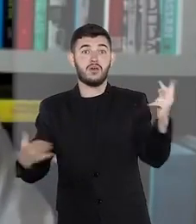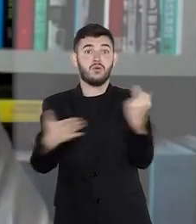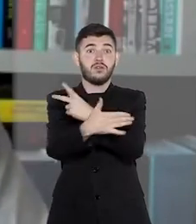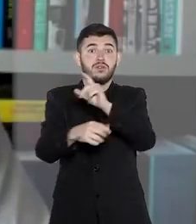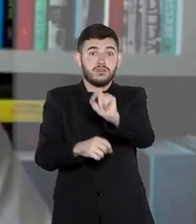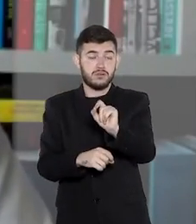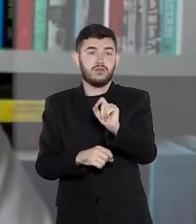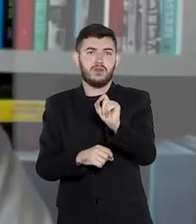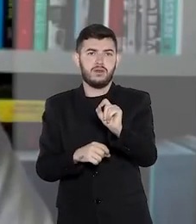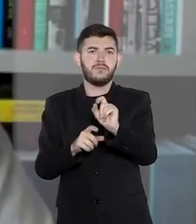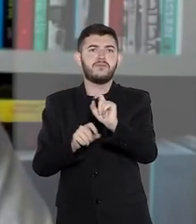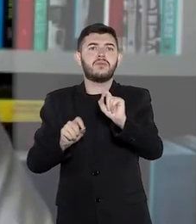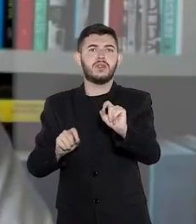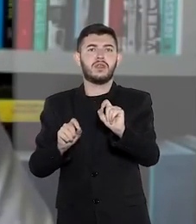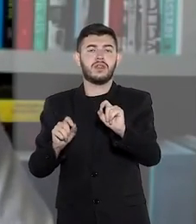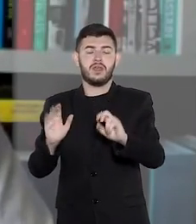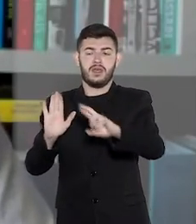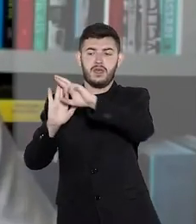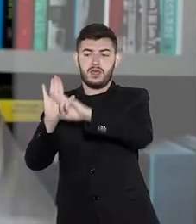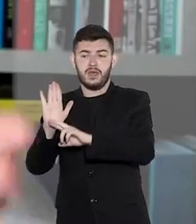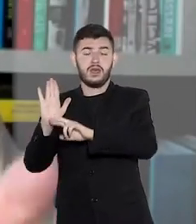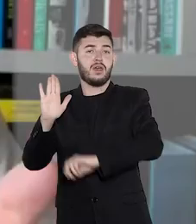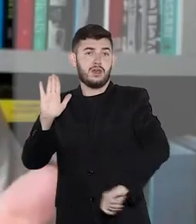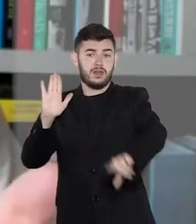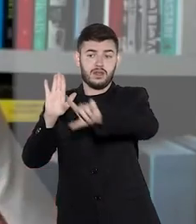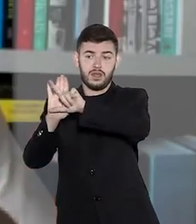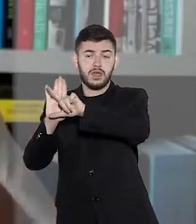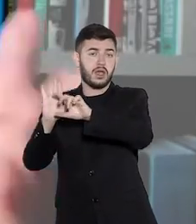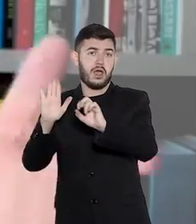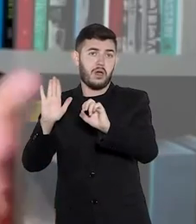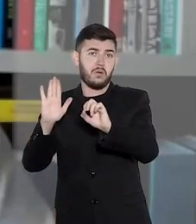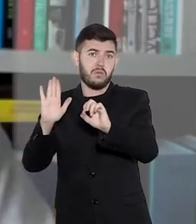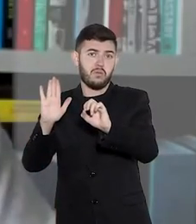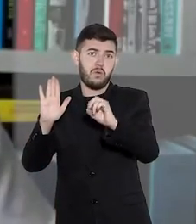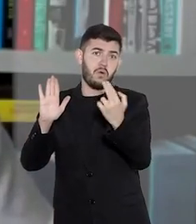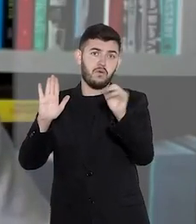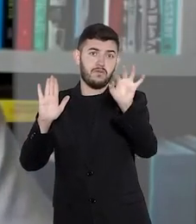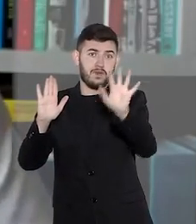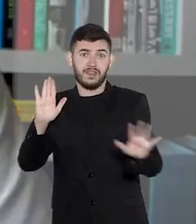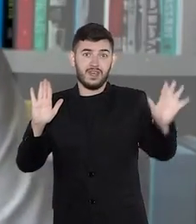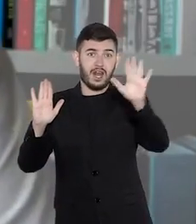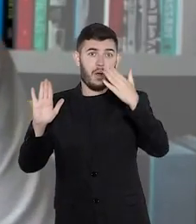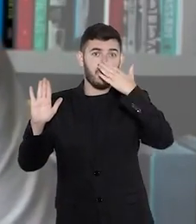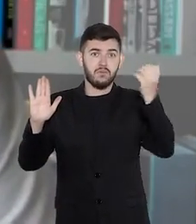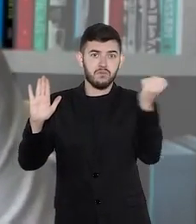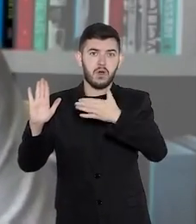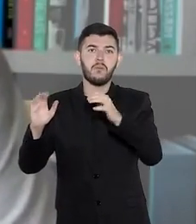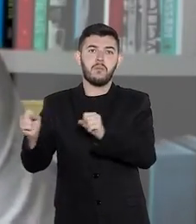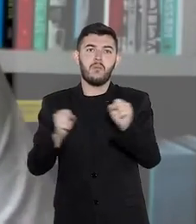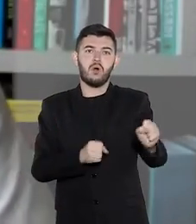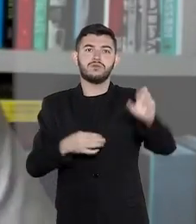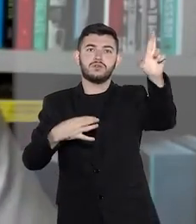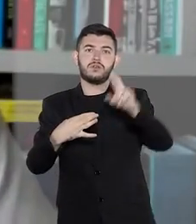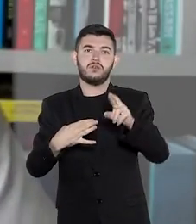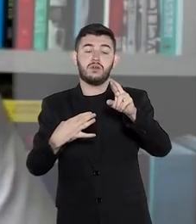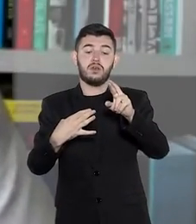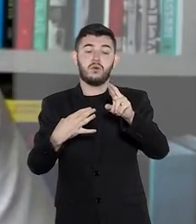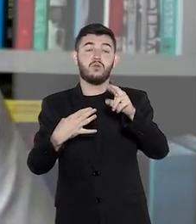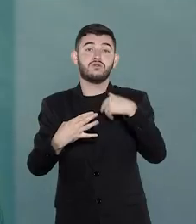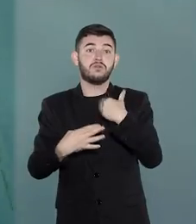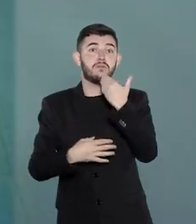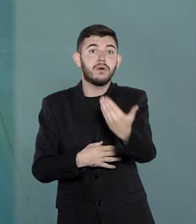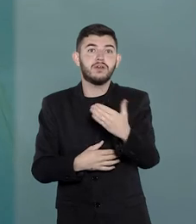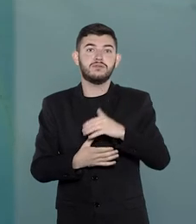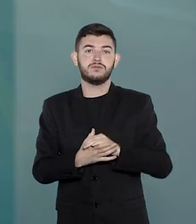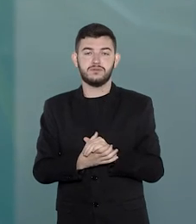se alguma norma relativa ao direito probatório legal, federal, tiver sido descumprido. Isso eu